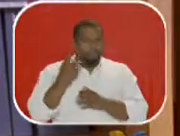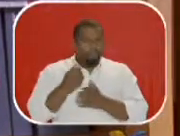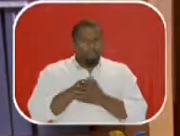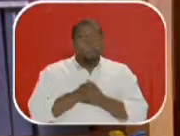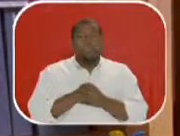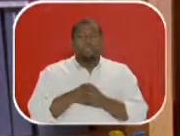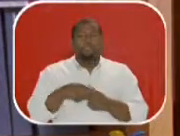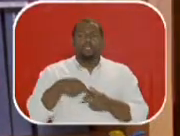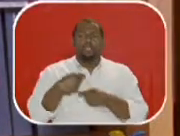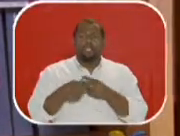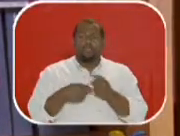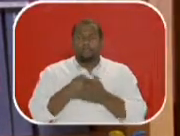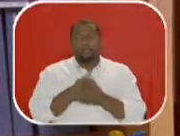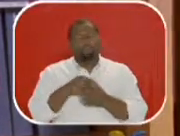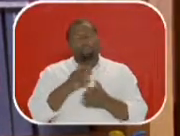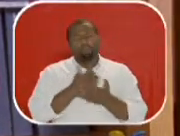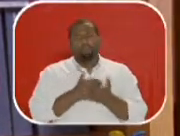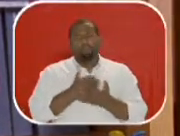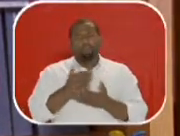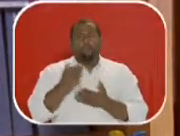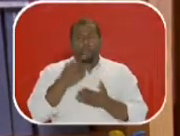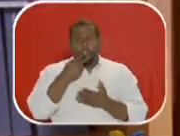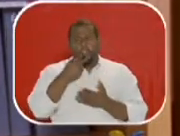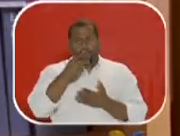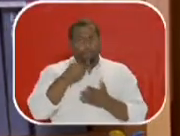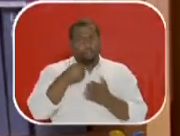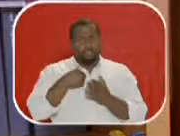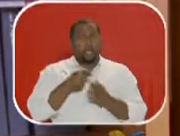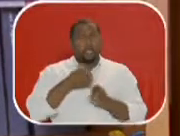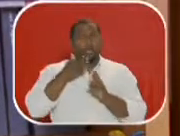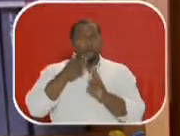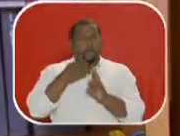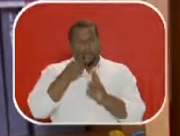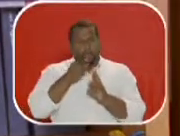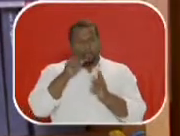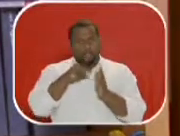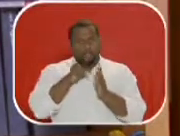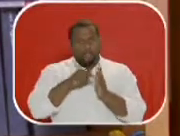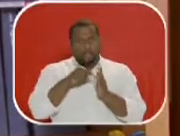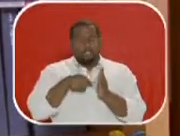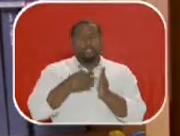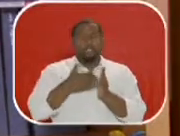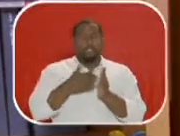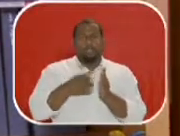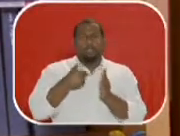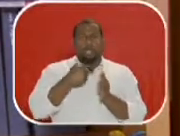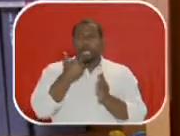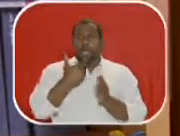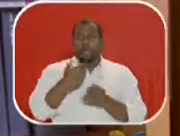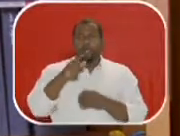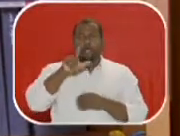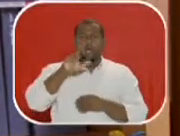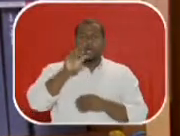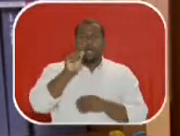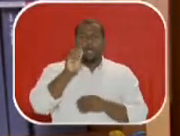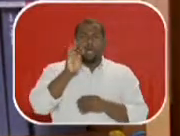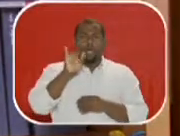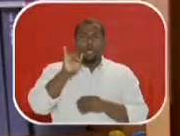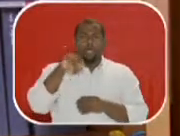Durante a antiguidade ainda tem referências a eles em algumas outras poéticas em latim, foram produzidas,